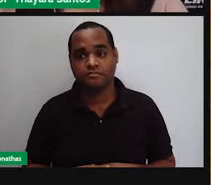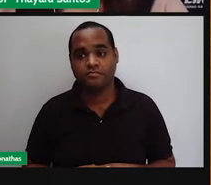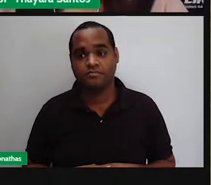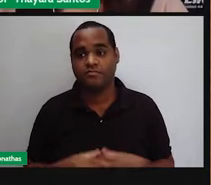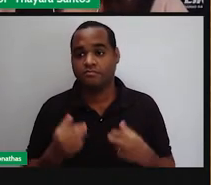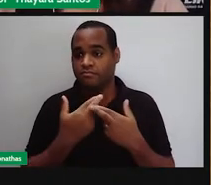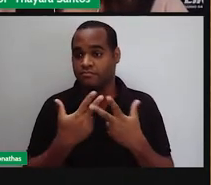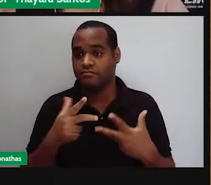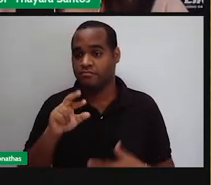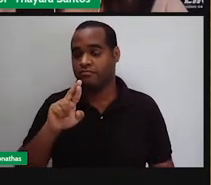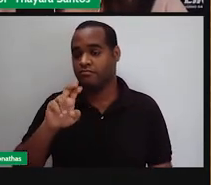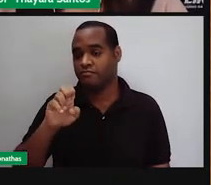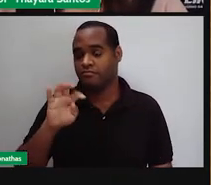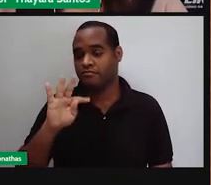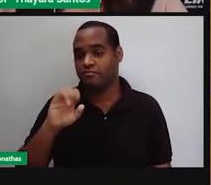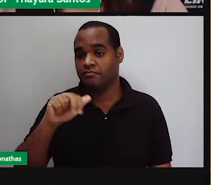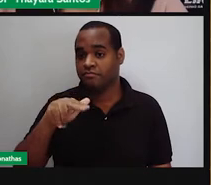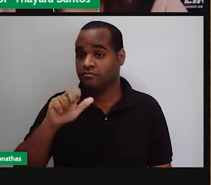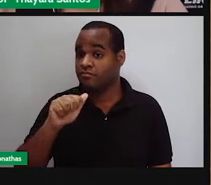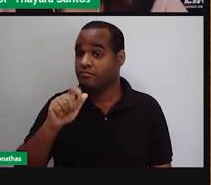Funções da retina